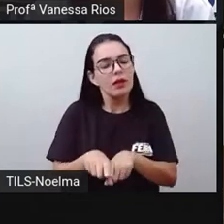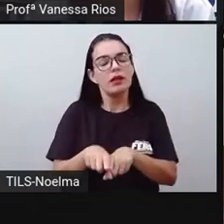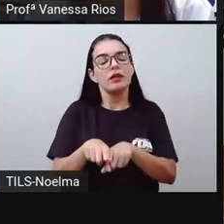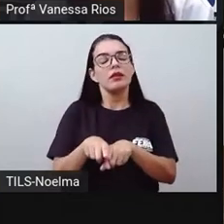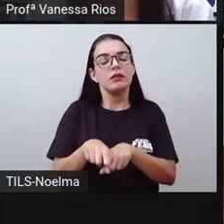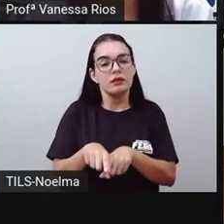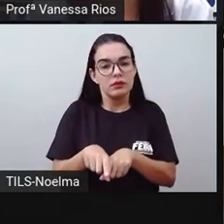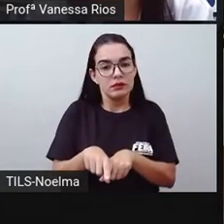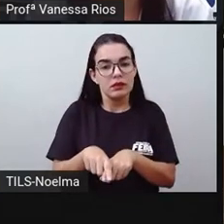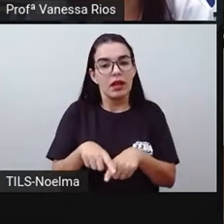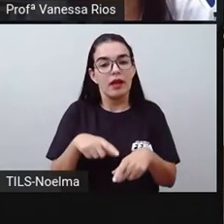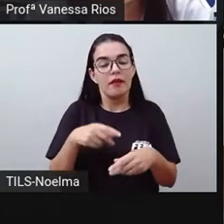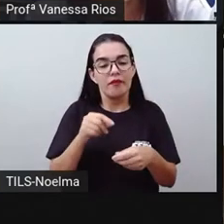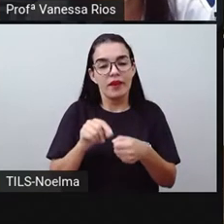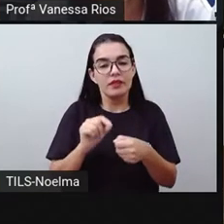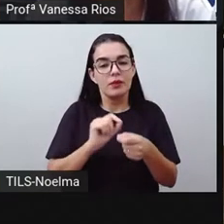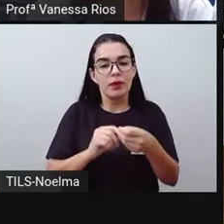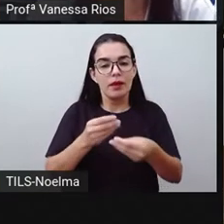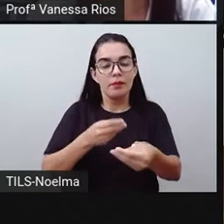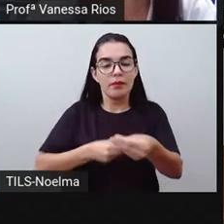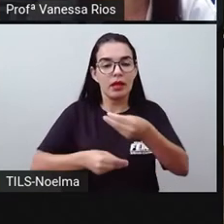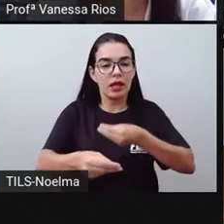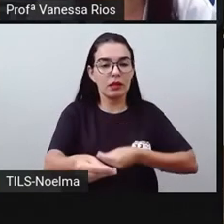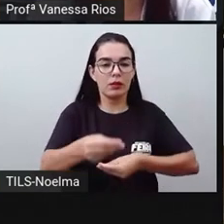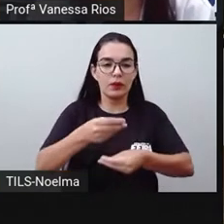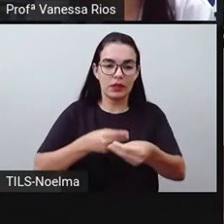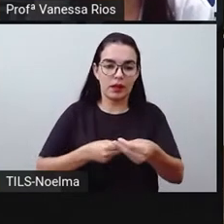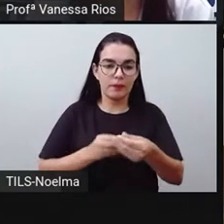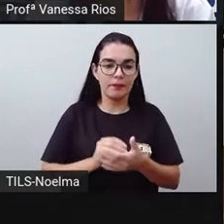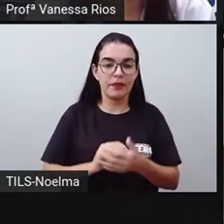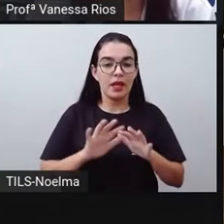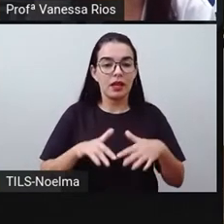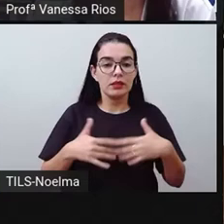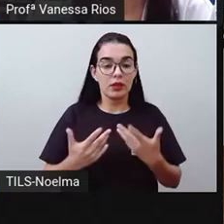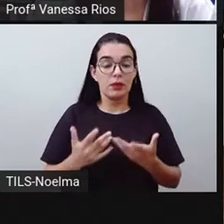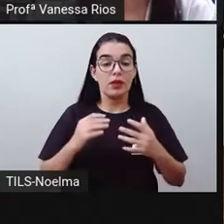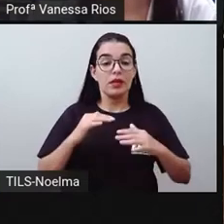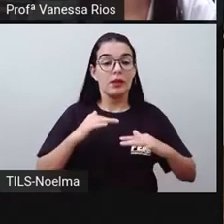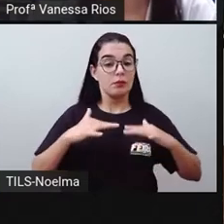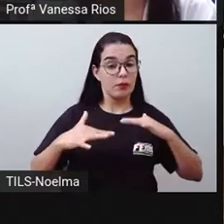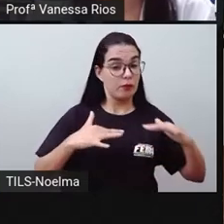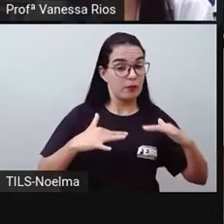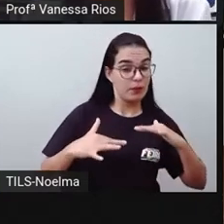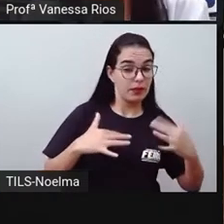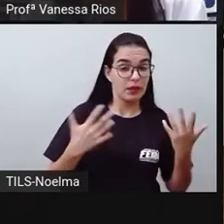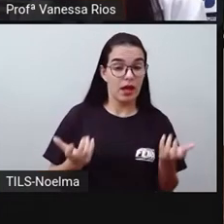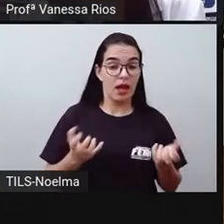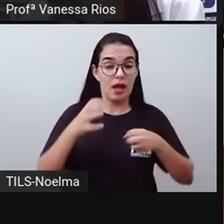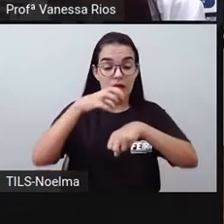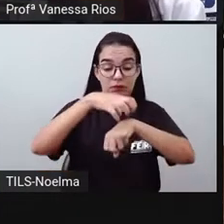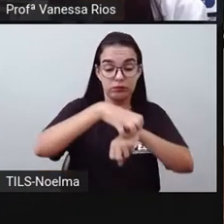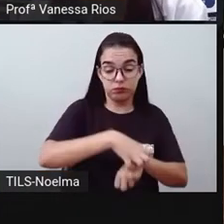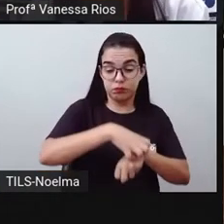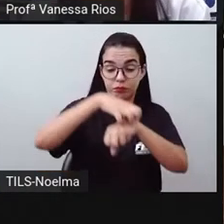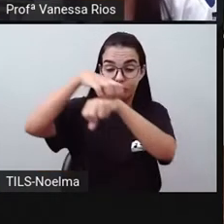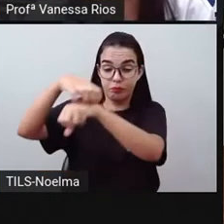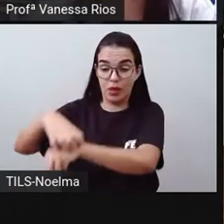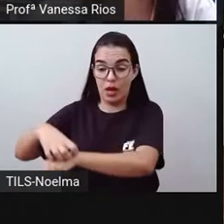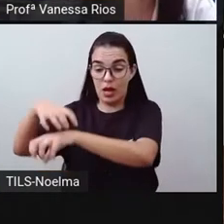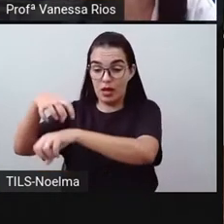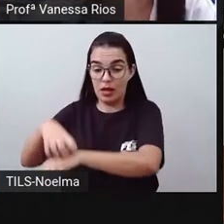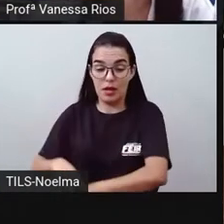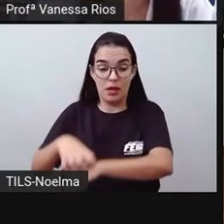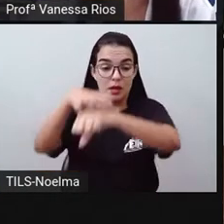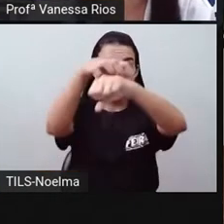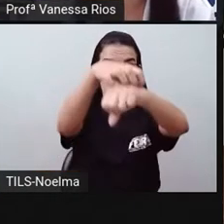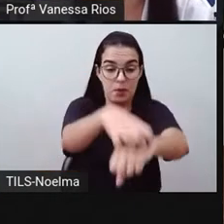aí a virar mercadoria. Então, se movimentar, né? Se transportar de um lugar pra outro é algo